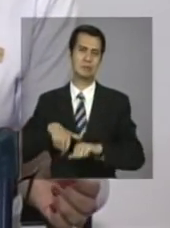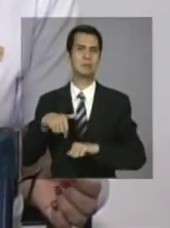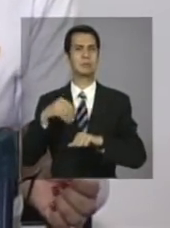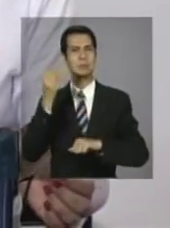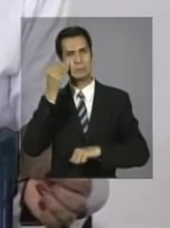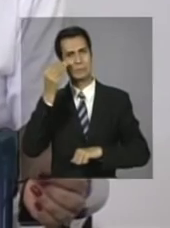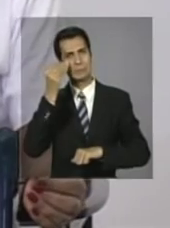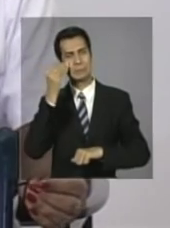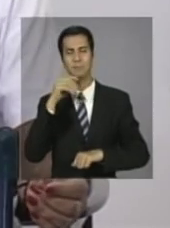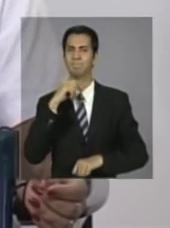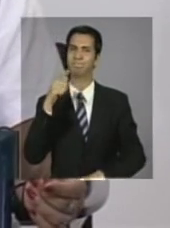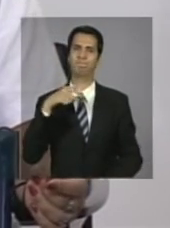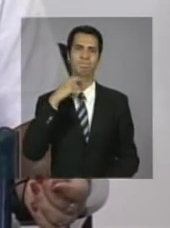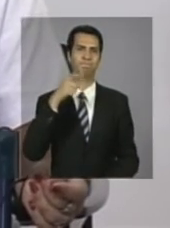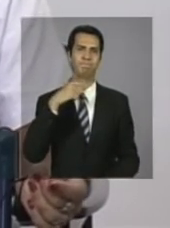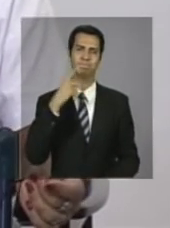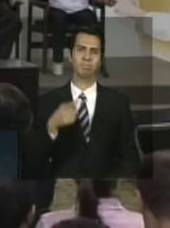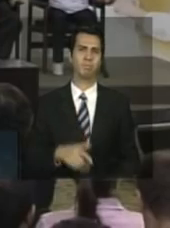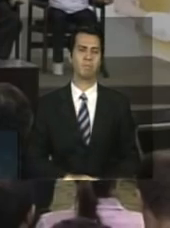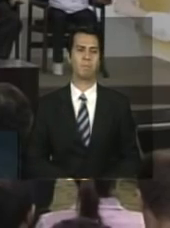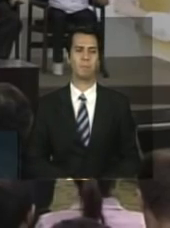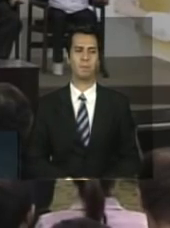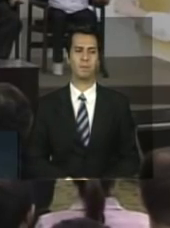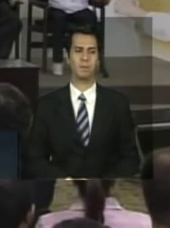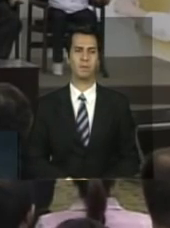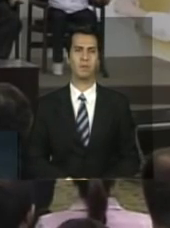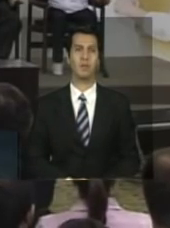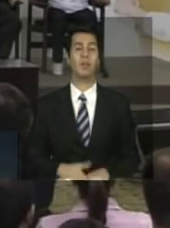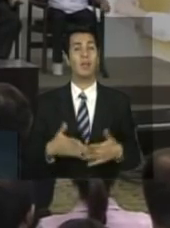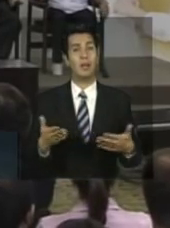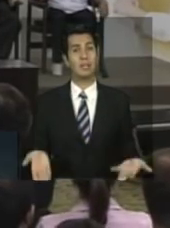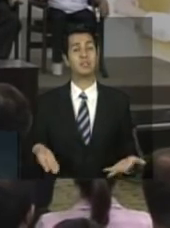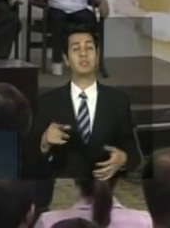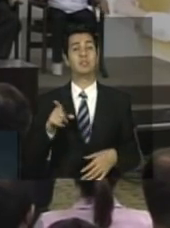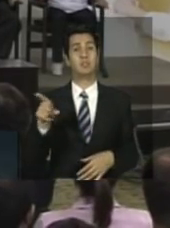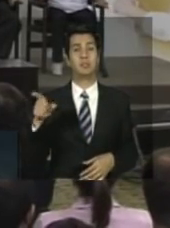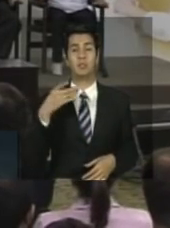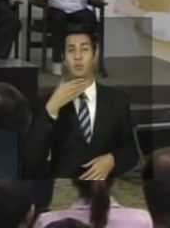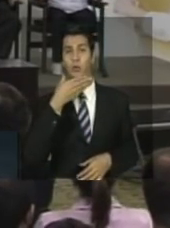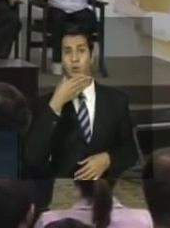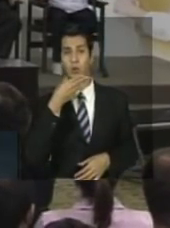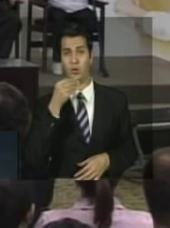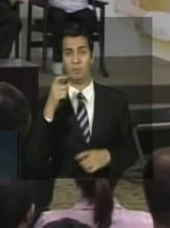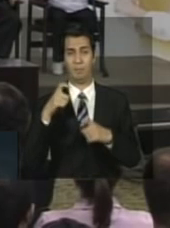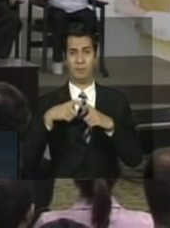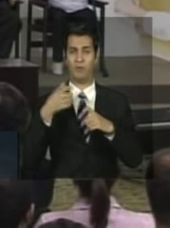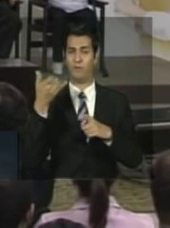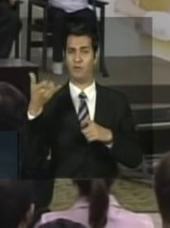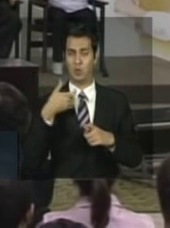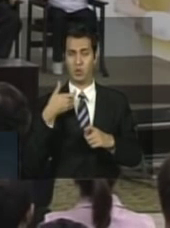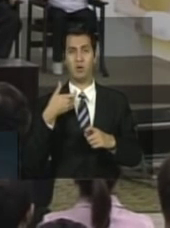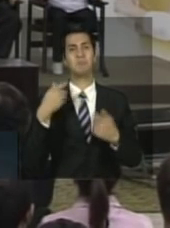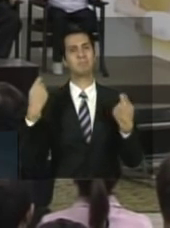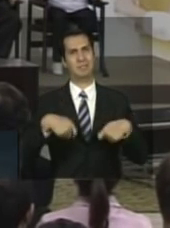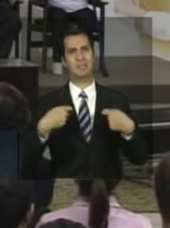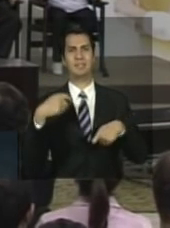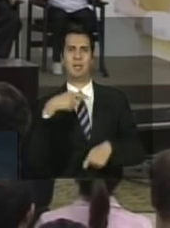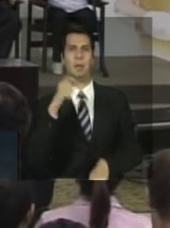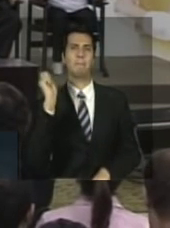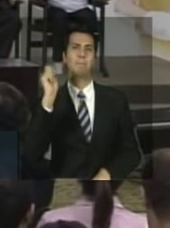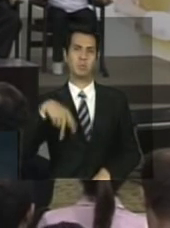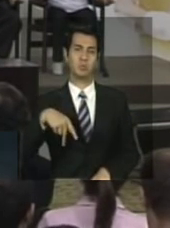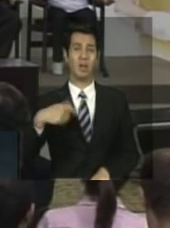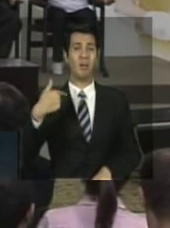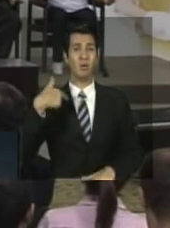ele disse, olha, dona Isabel, a gente vai ter que lhe encostar. Ela disse, para mim, para mim, que trabalhava